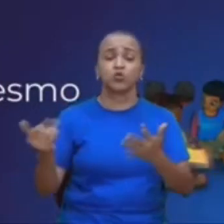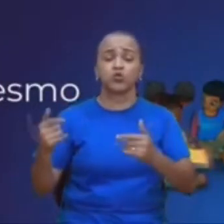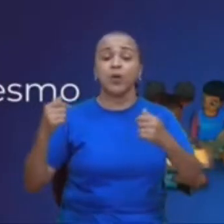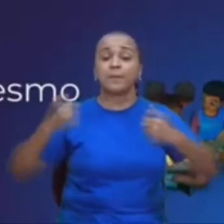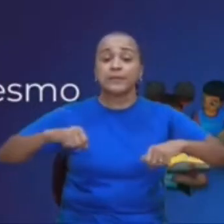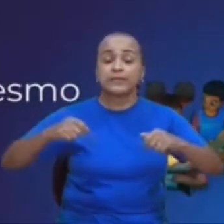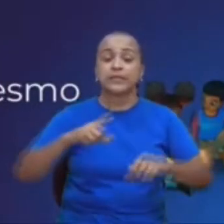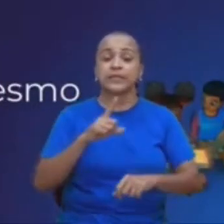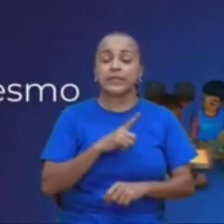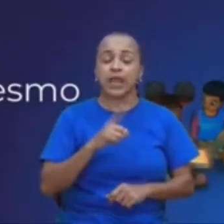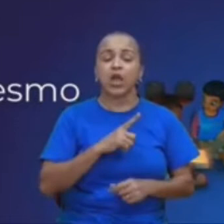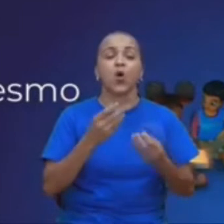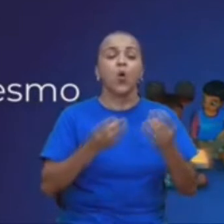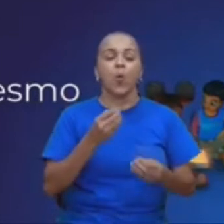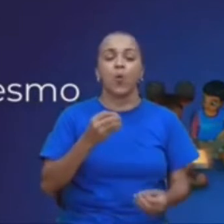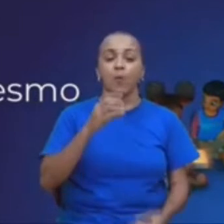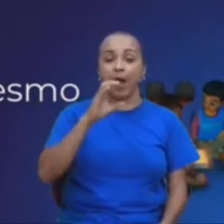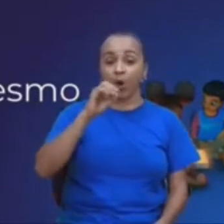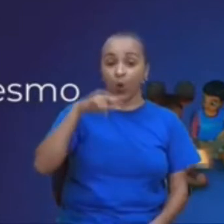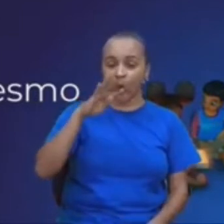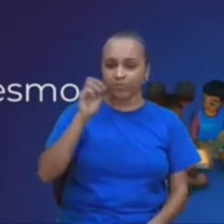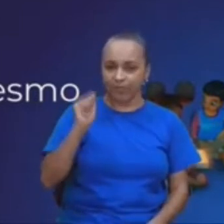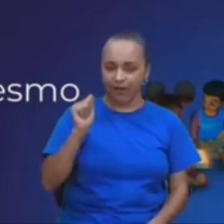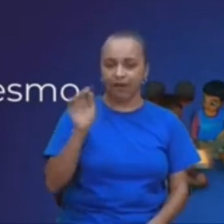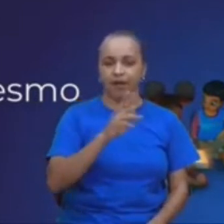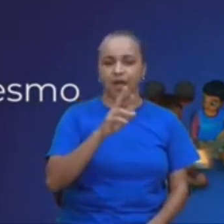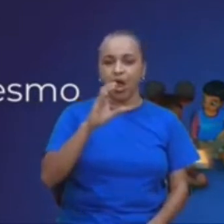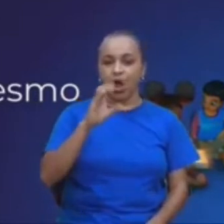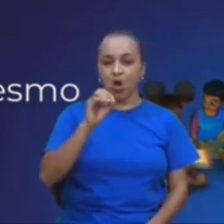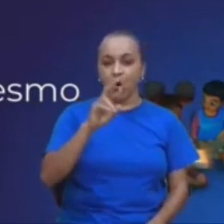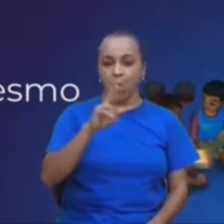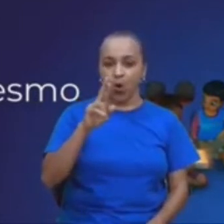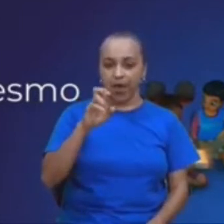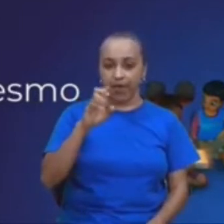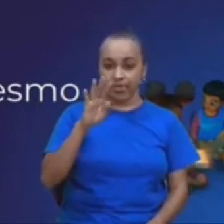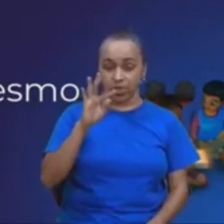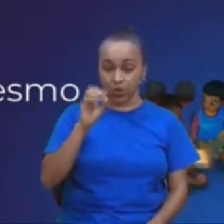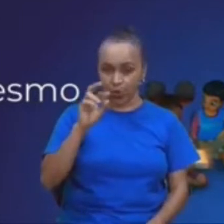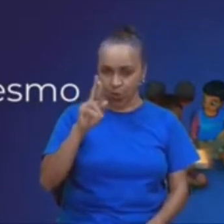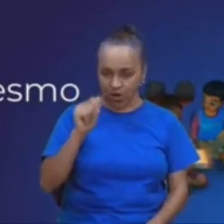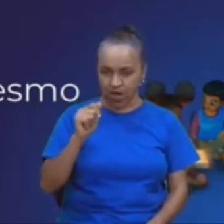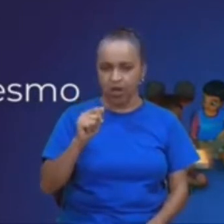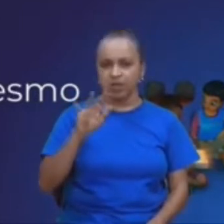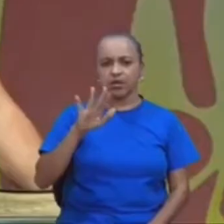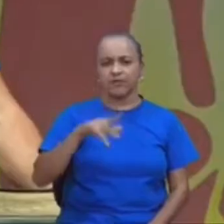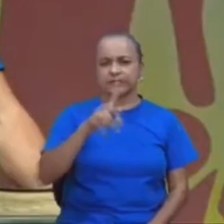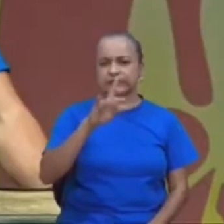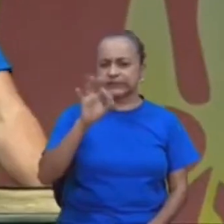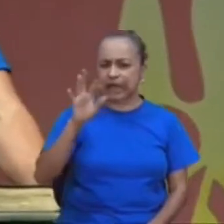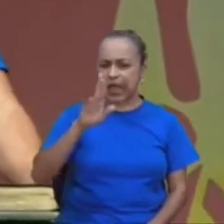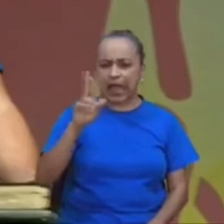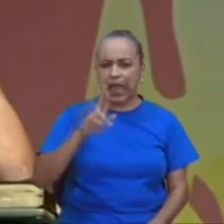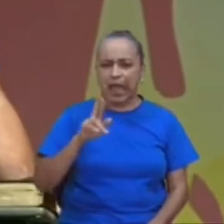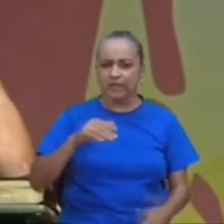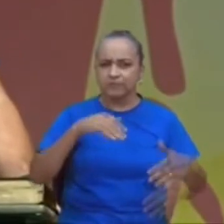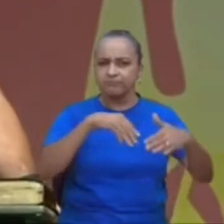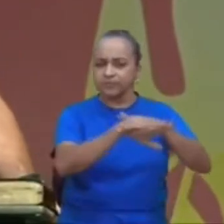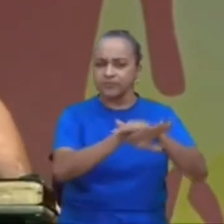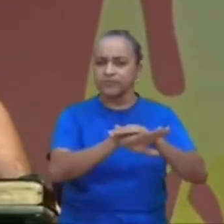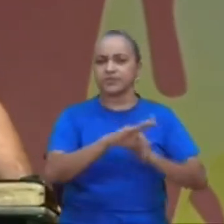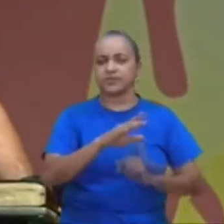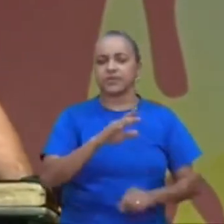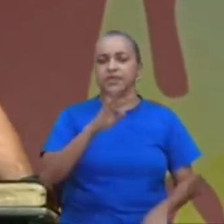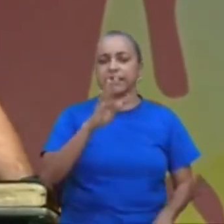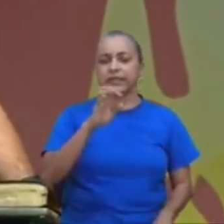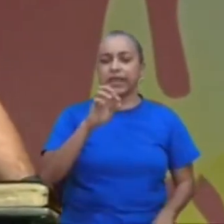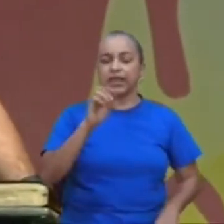ter uma conta, numa corretora, entendeu, já devia ter, pelo menos, cem reais, tesouro direto, olha,